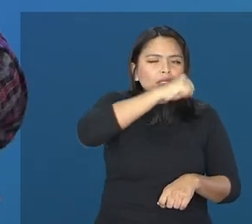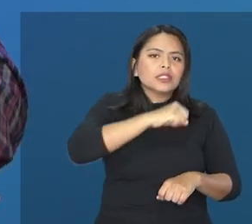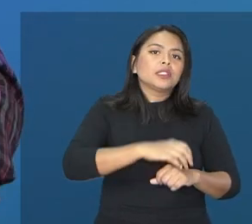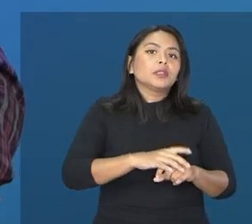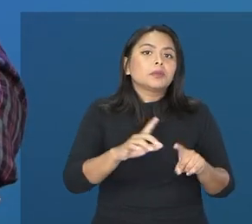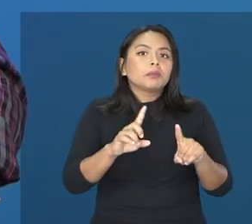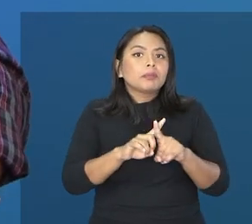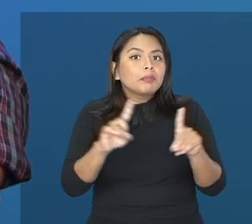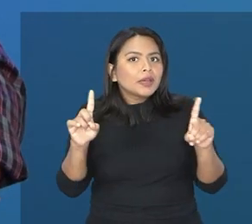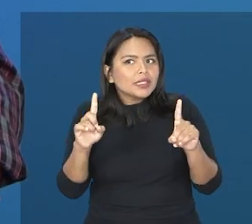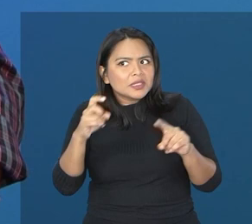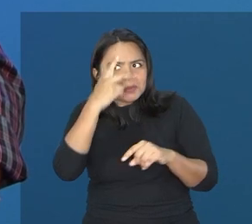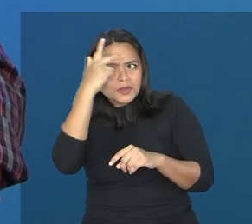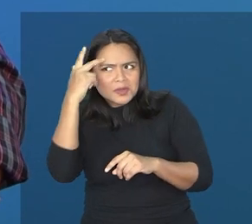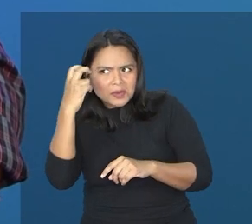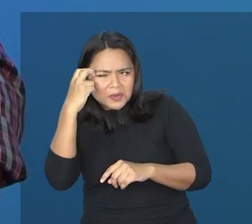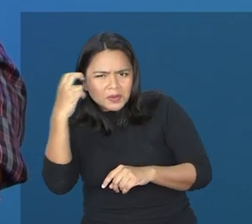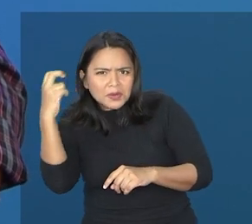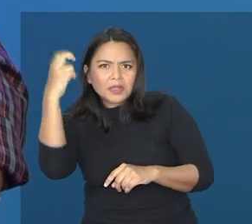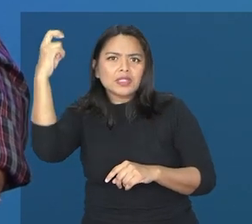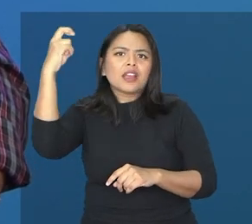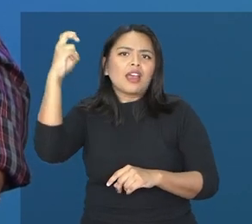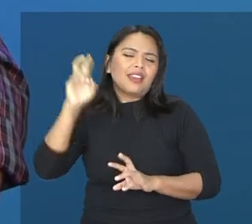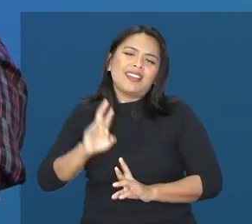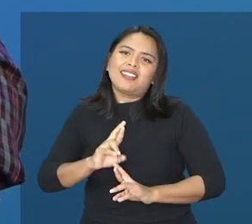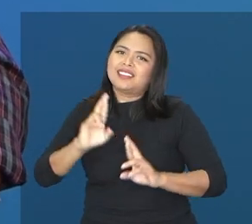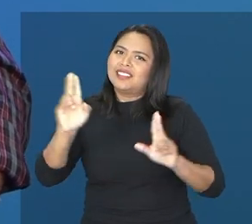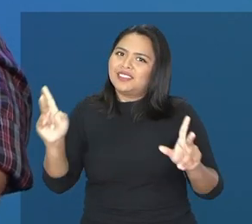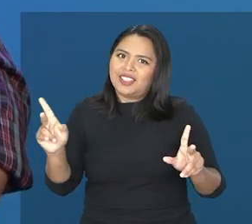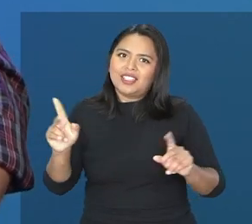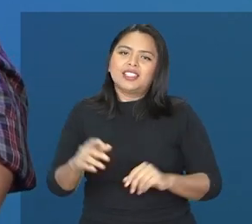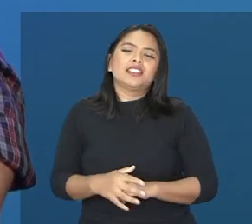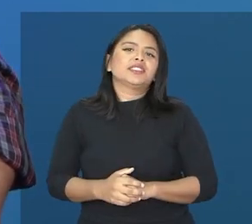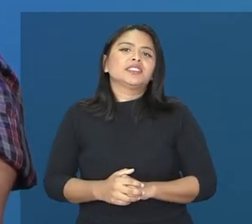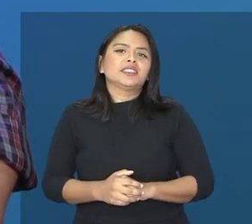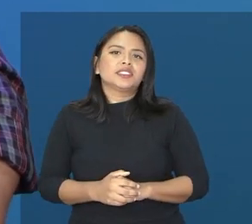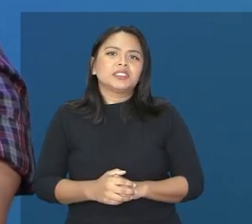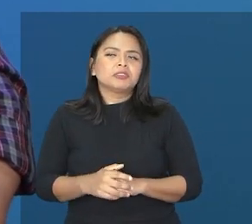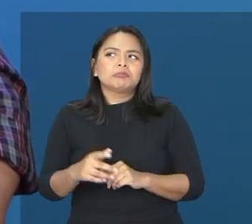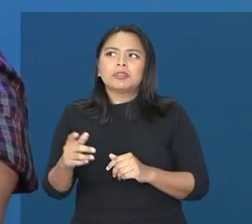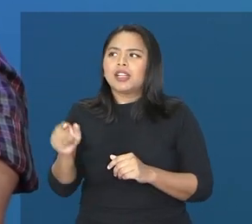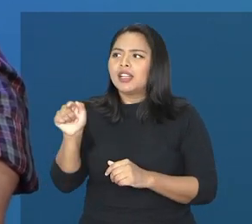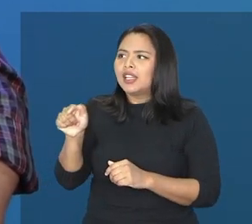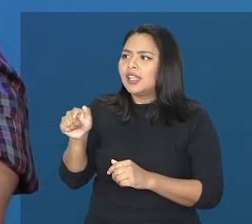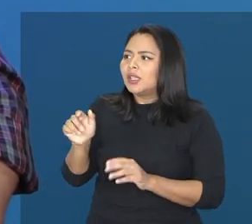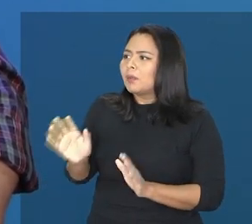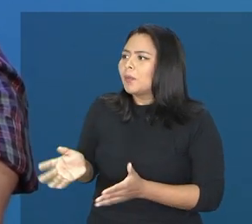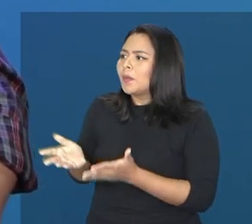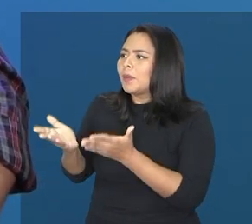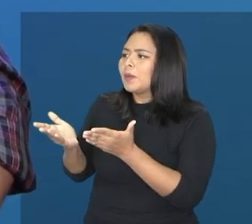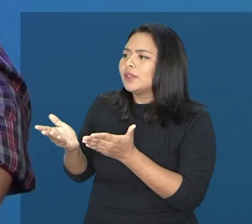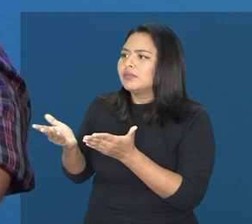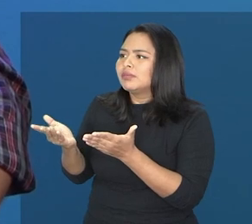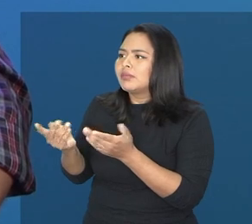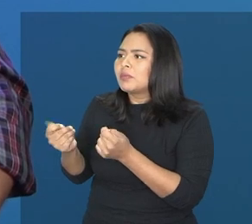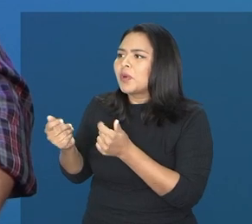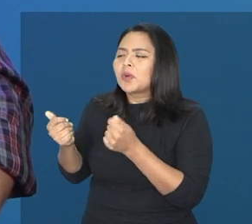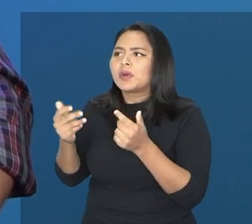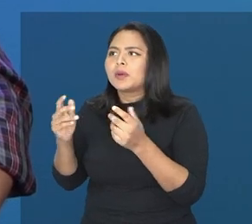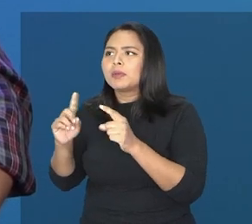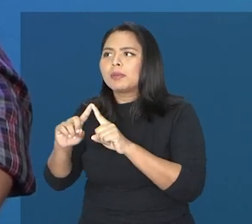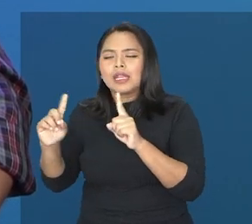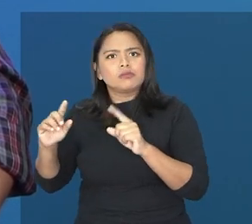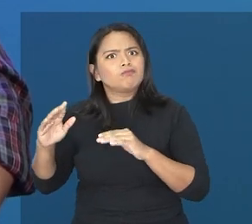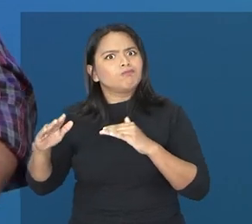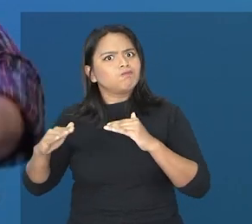Mas o superdotado, ele é diferente. O superdotado, até com pouca instrução, ele consegue ter um desempenho